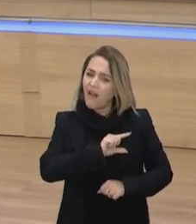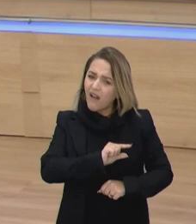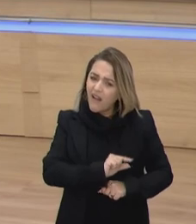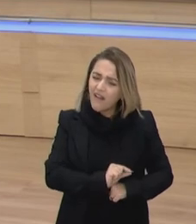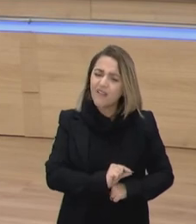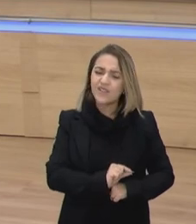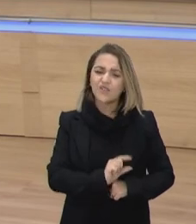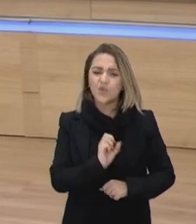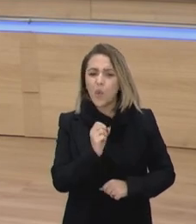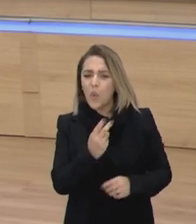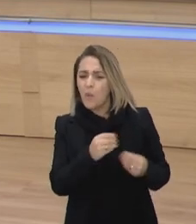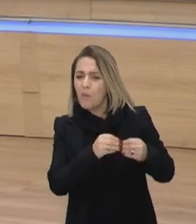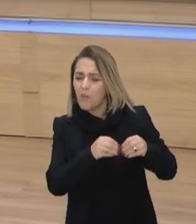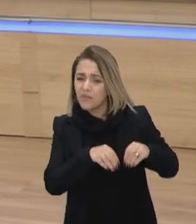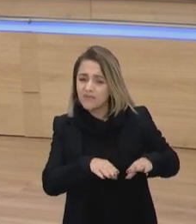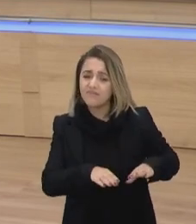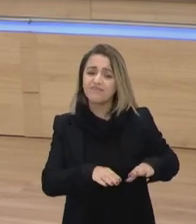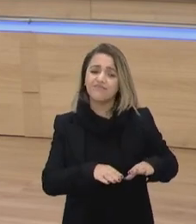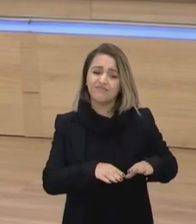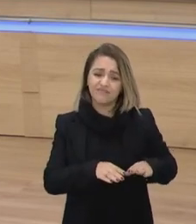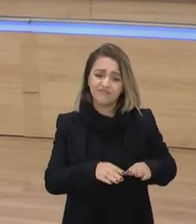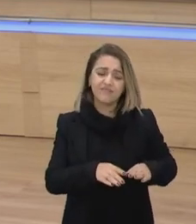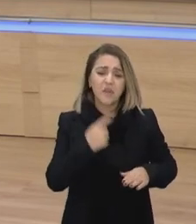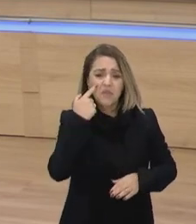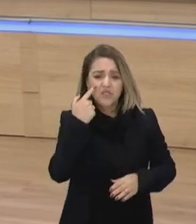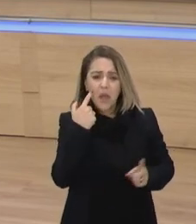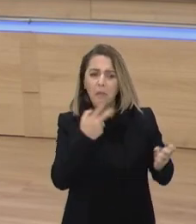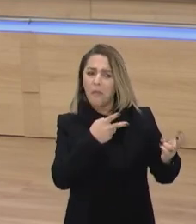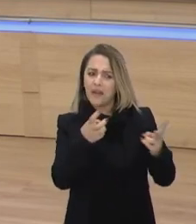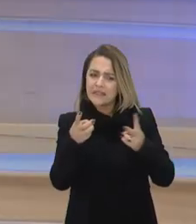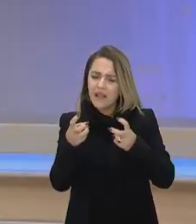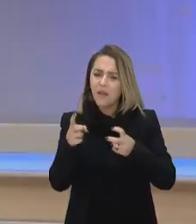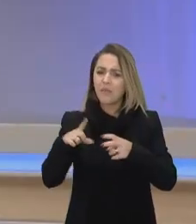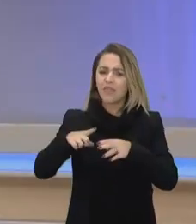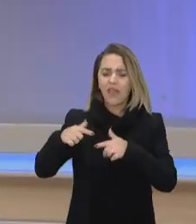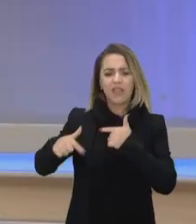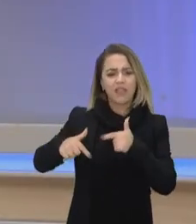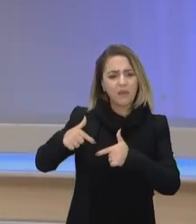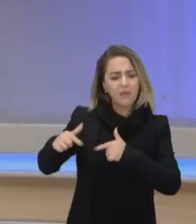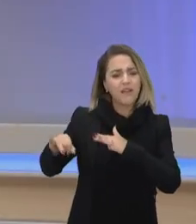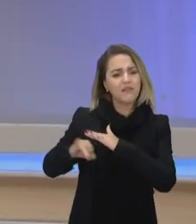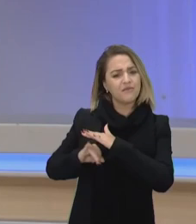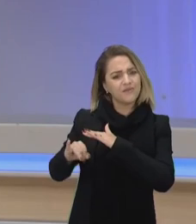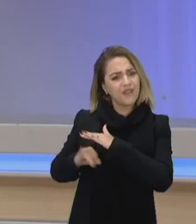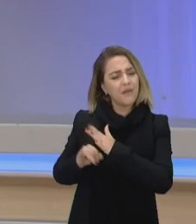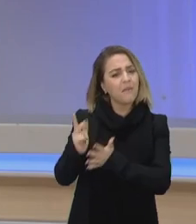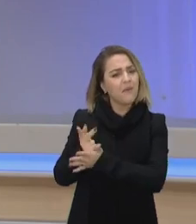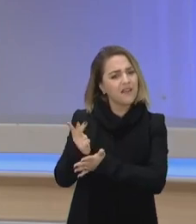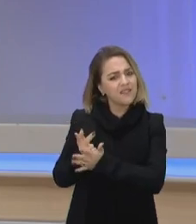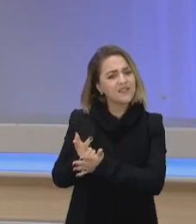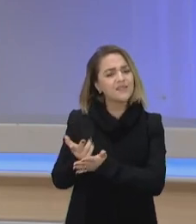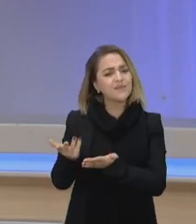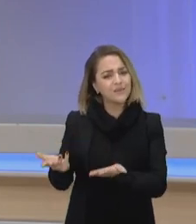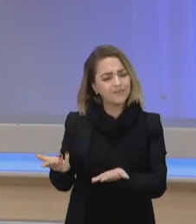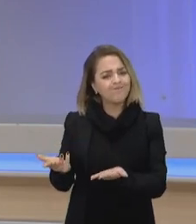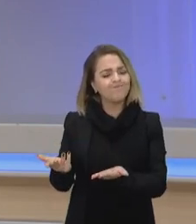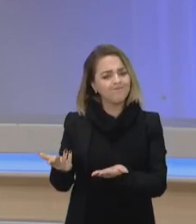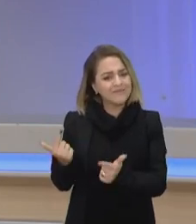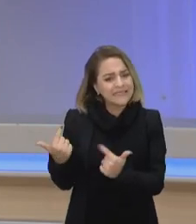precarizado como nós estávamos vendo aí com os trabalhos informais mesmo nessa situação de precariedade